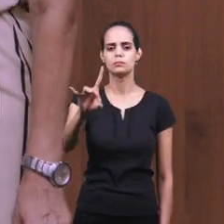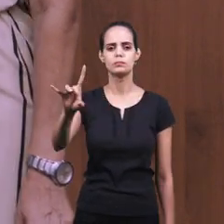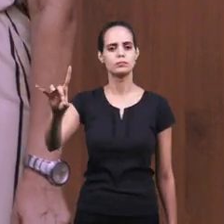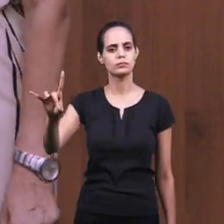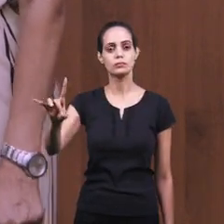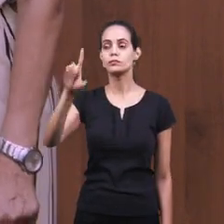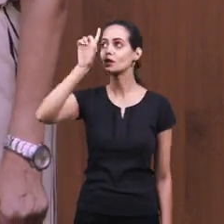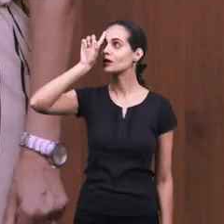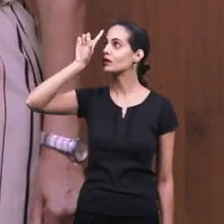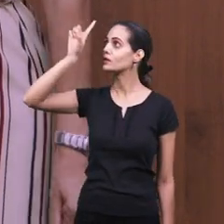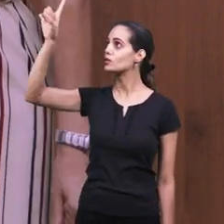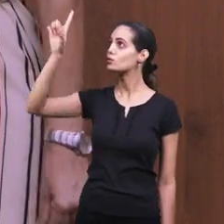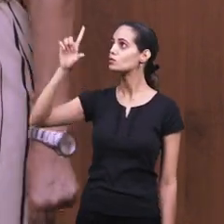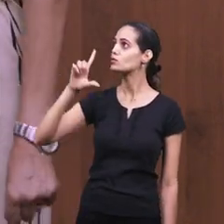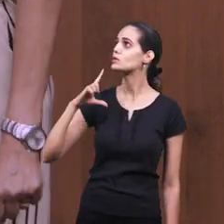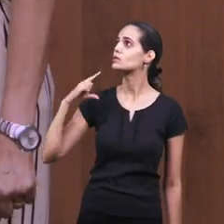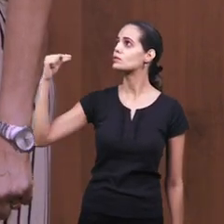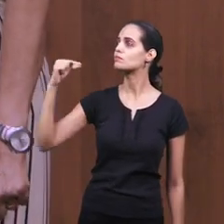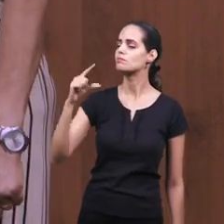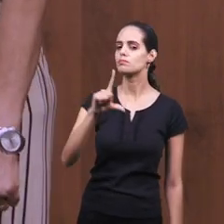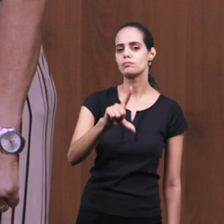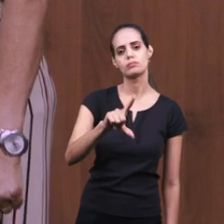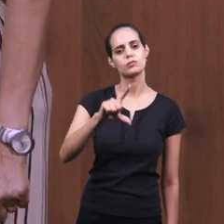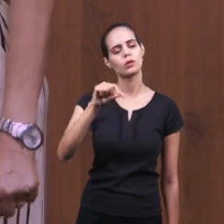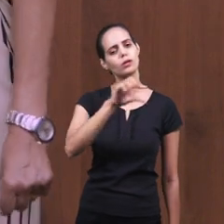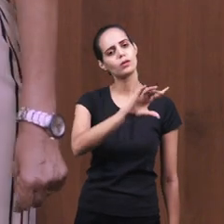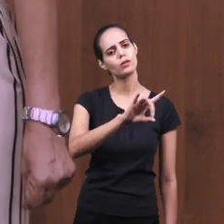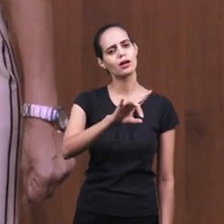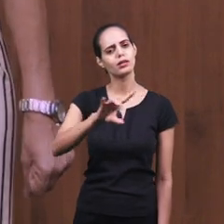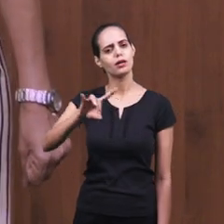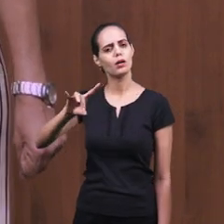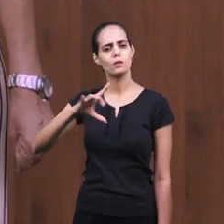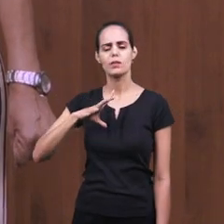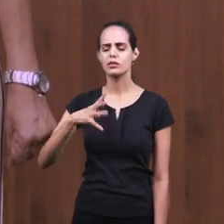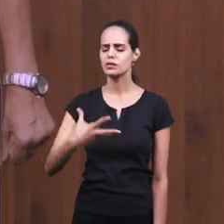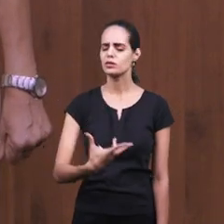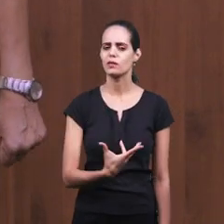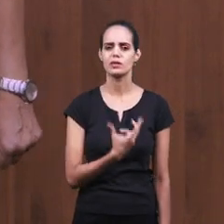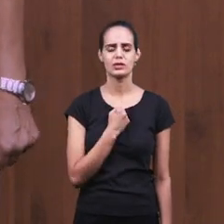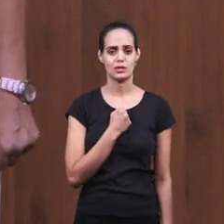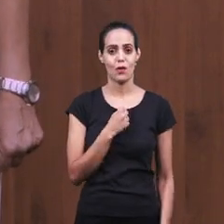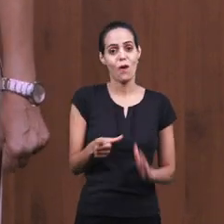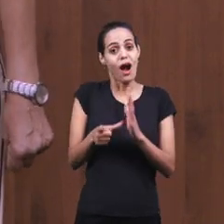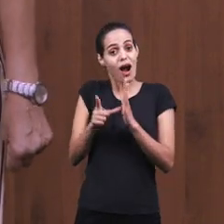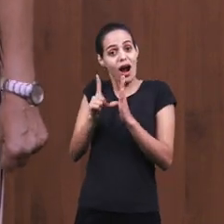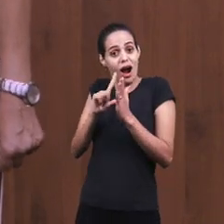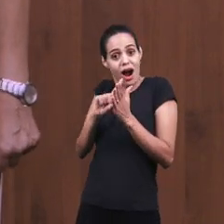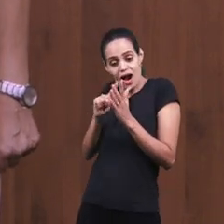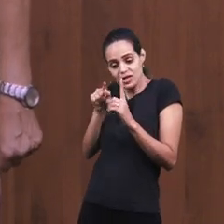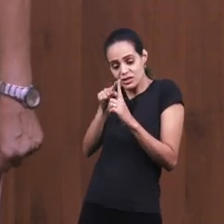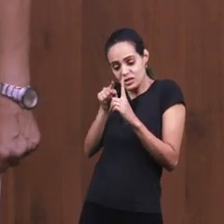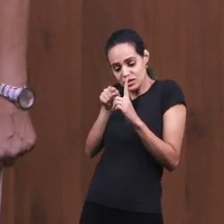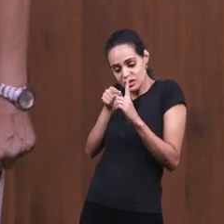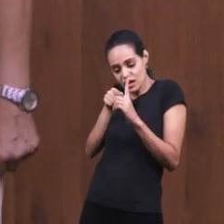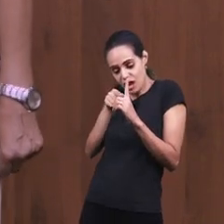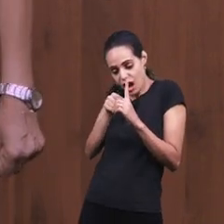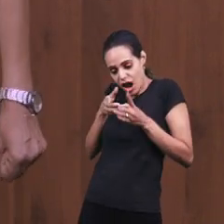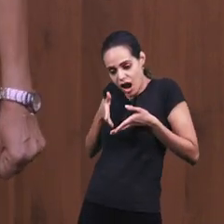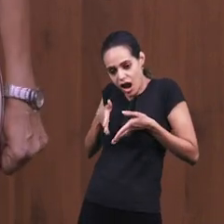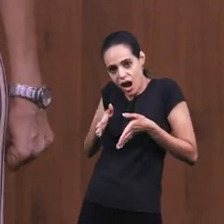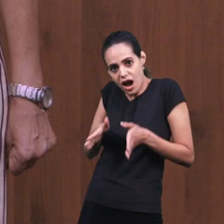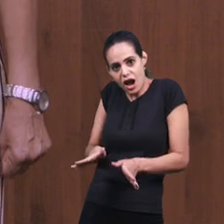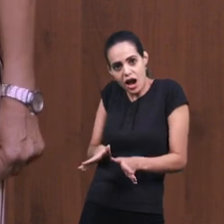elegeu para esta tão grande salvação Antes mesmo de nós nascermos